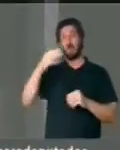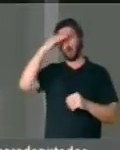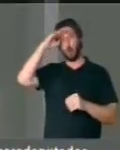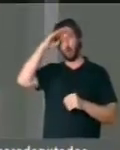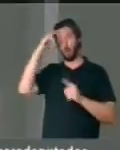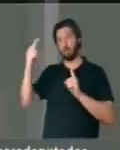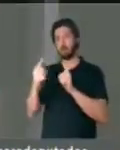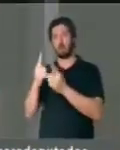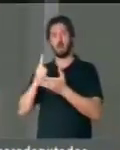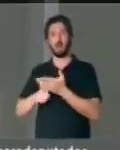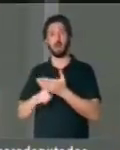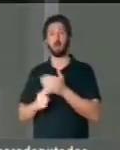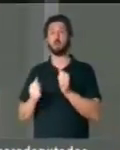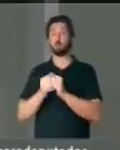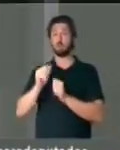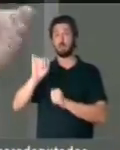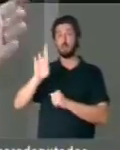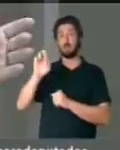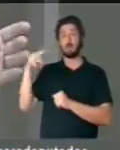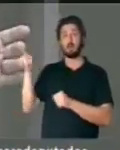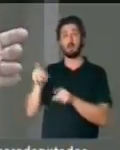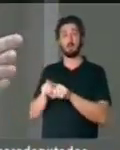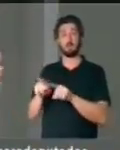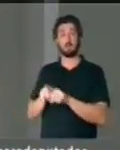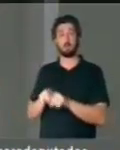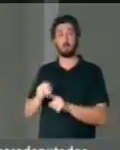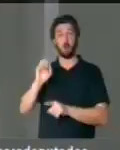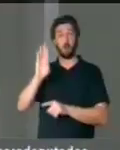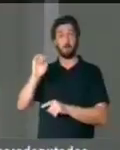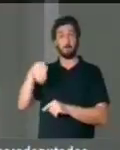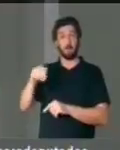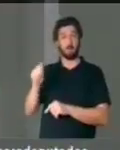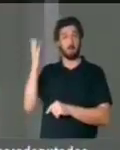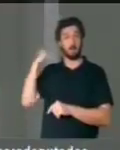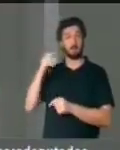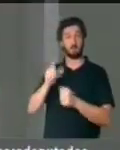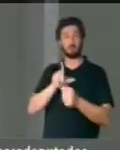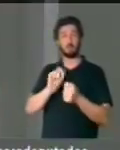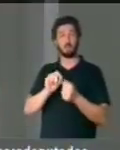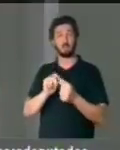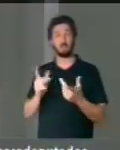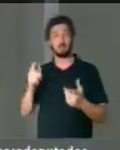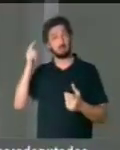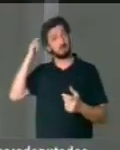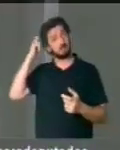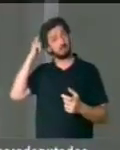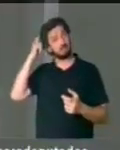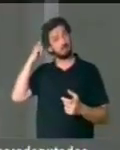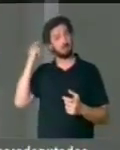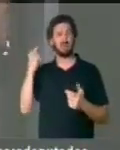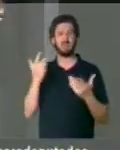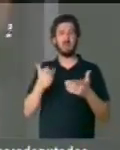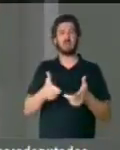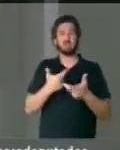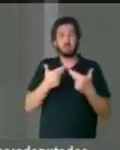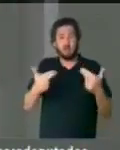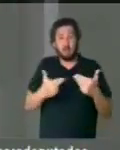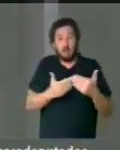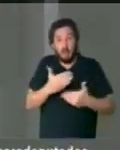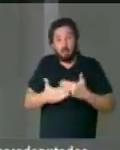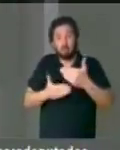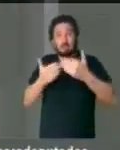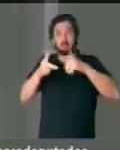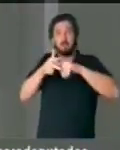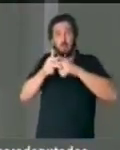e os acordos com o Irã que o governo Obama promoveu. Portanto, também esses pequenos avanços na